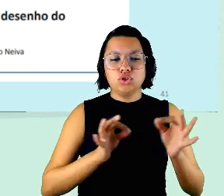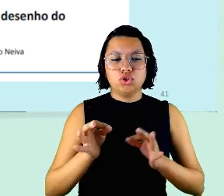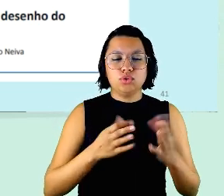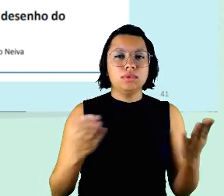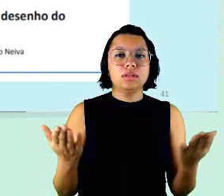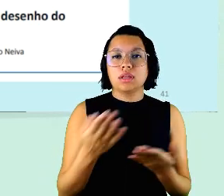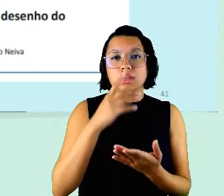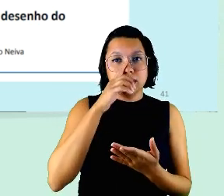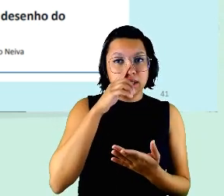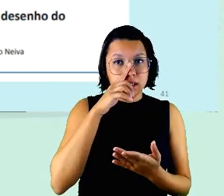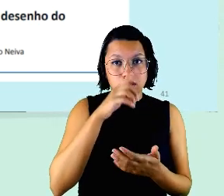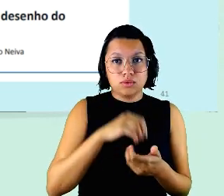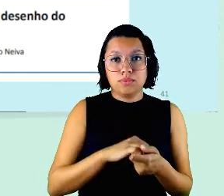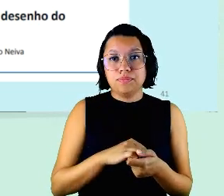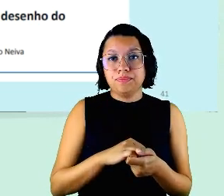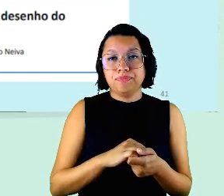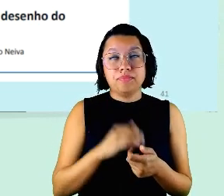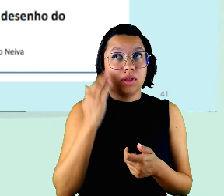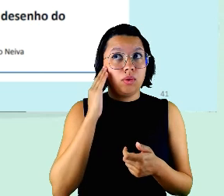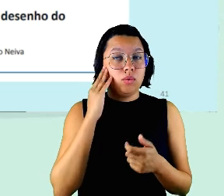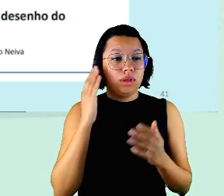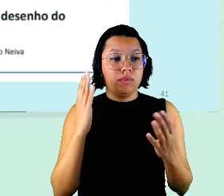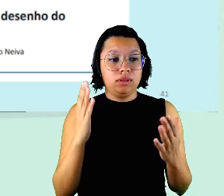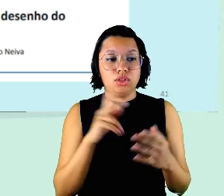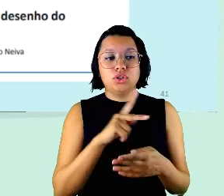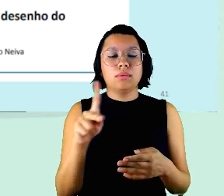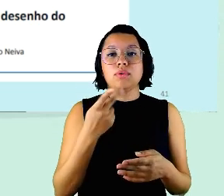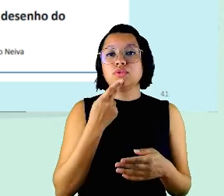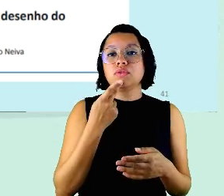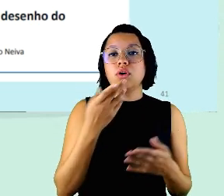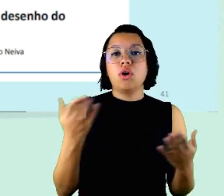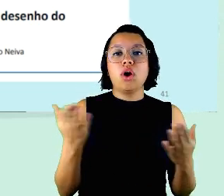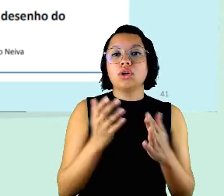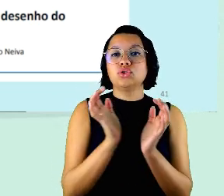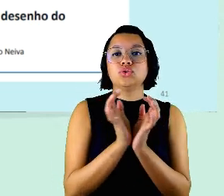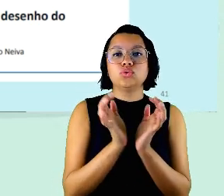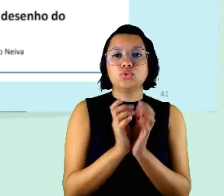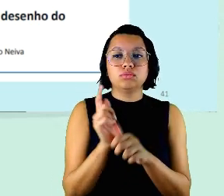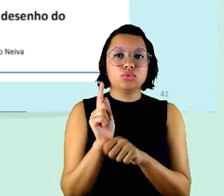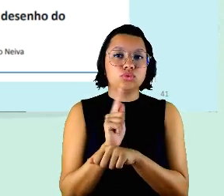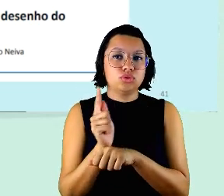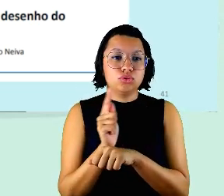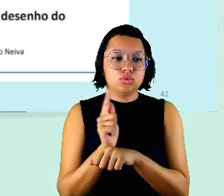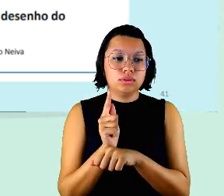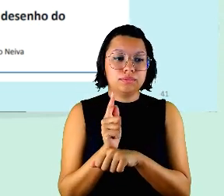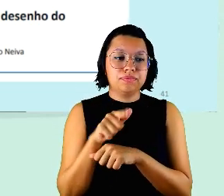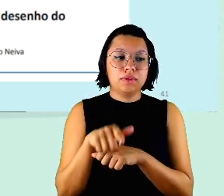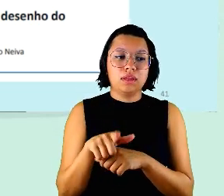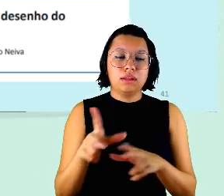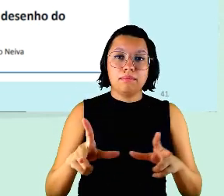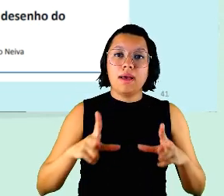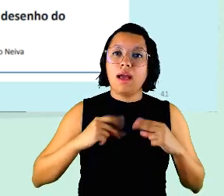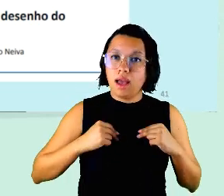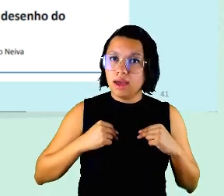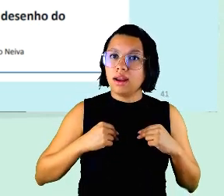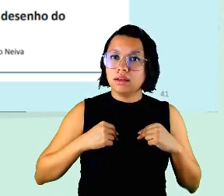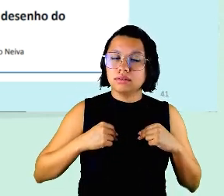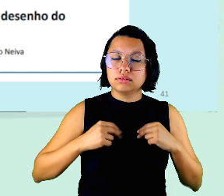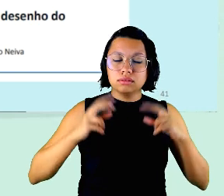pelo que eu entendi que a professora colocou este grupo dos gestores ele merece uma atenção